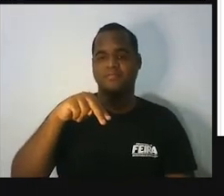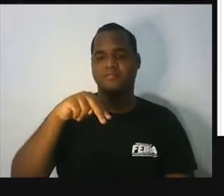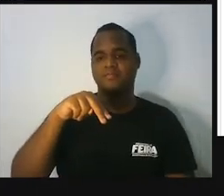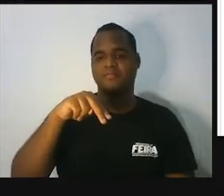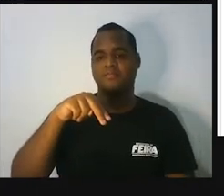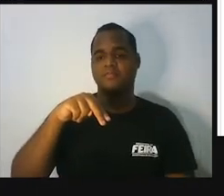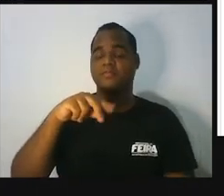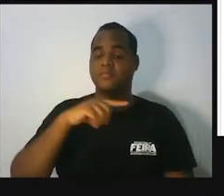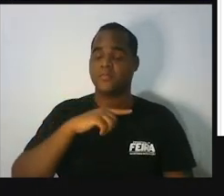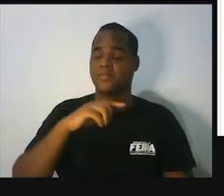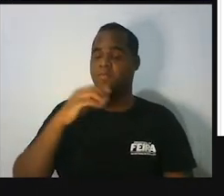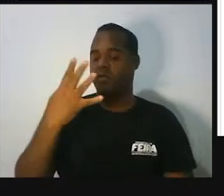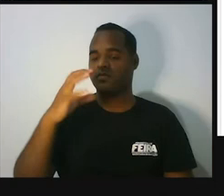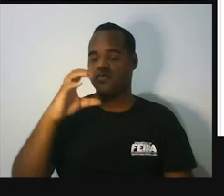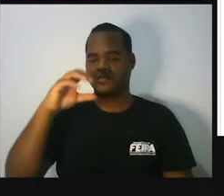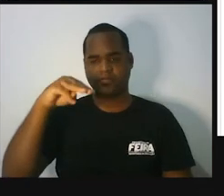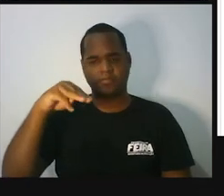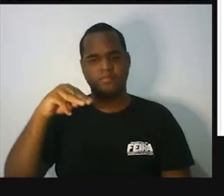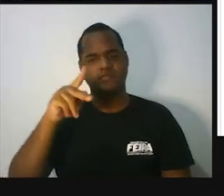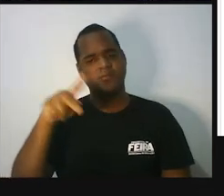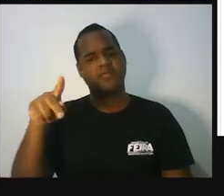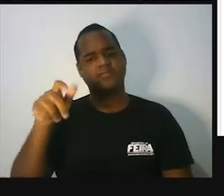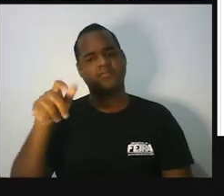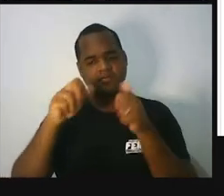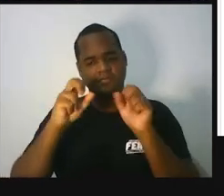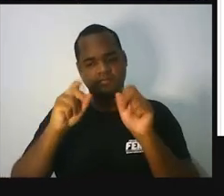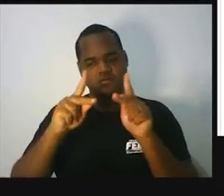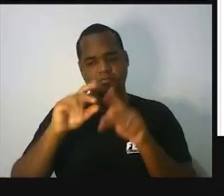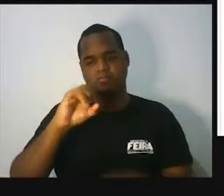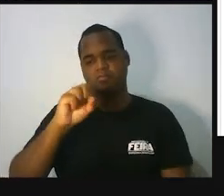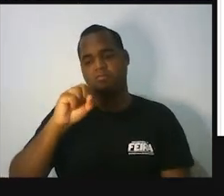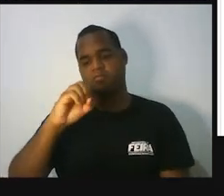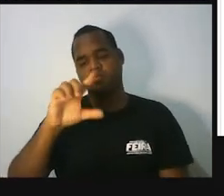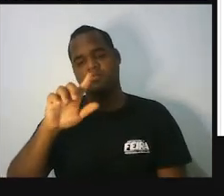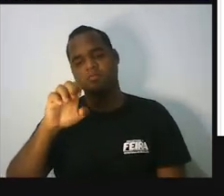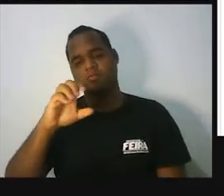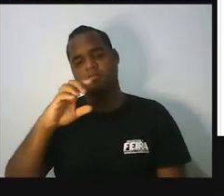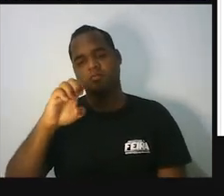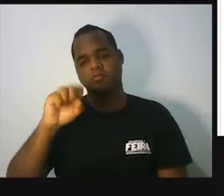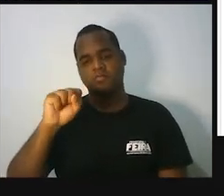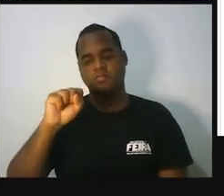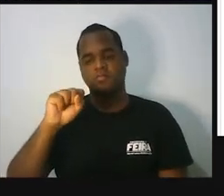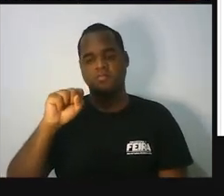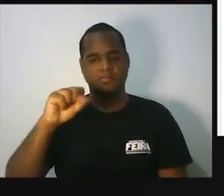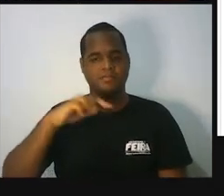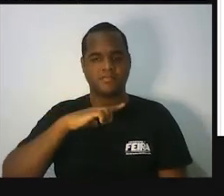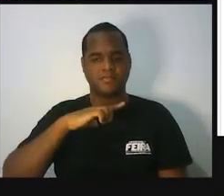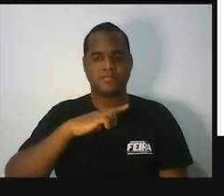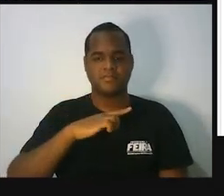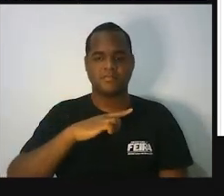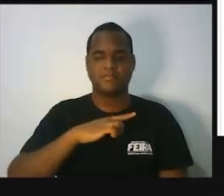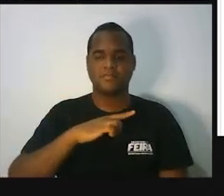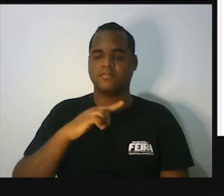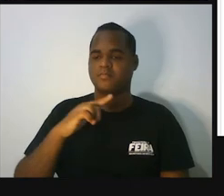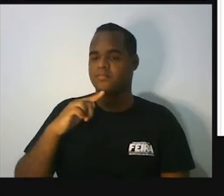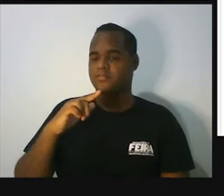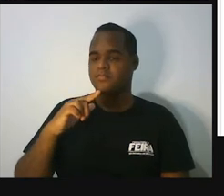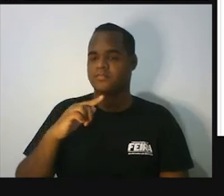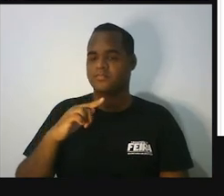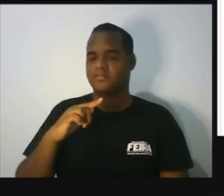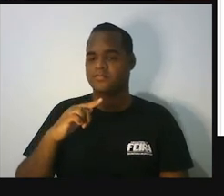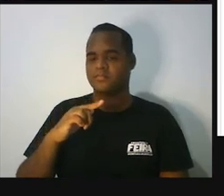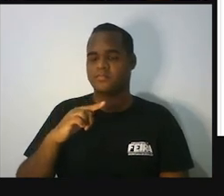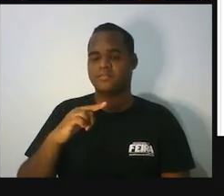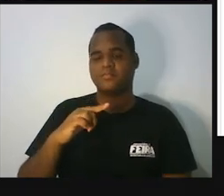Deu 4 centímetros. Professor, pronto. Esse daí é isósceles também. Porque já tem dois lados com a mesma